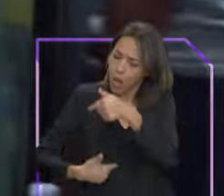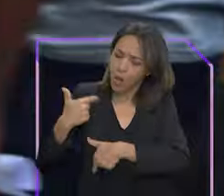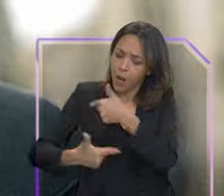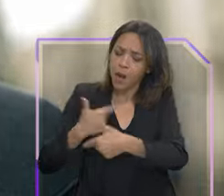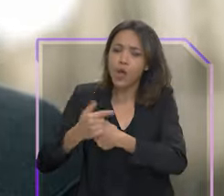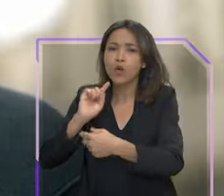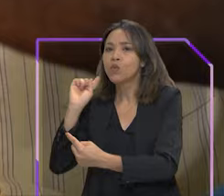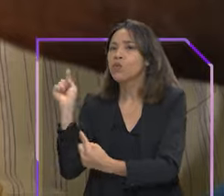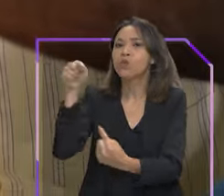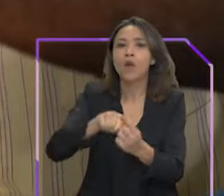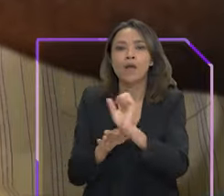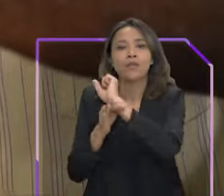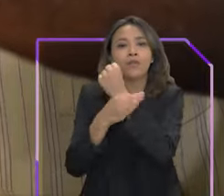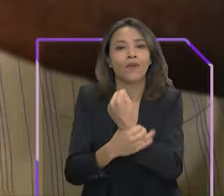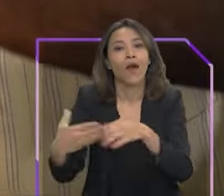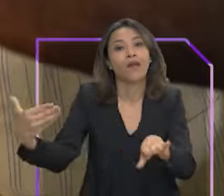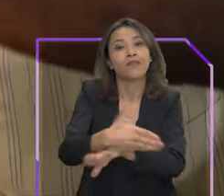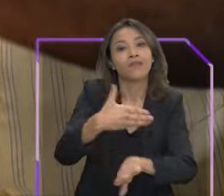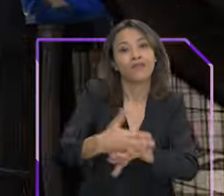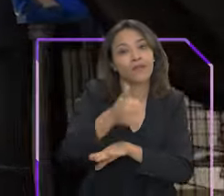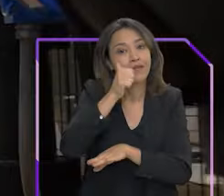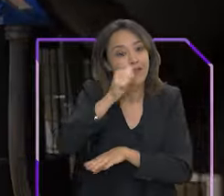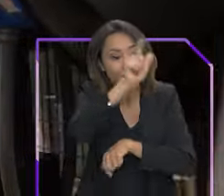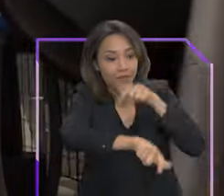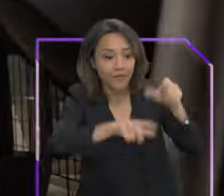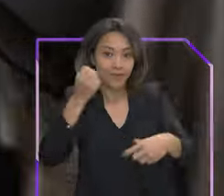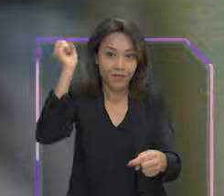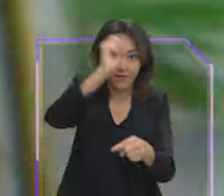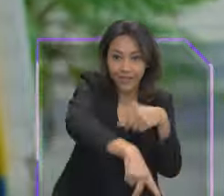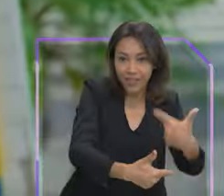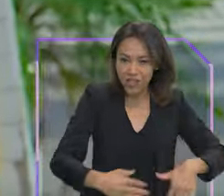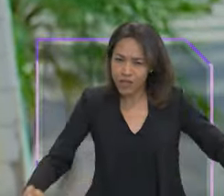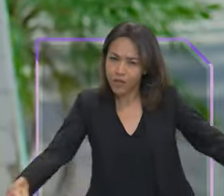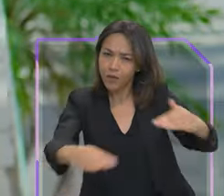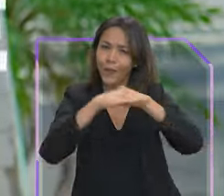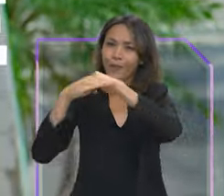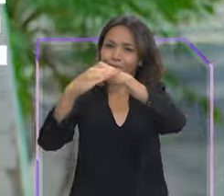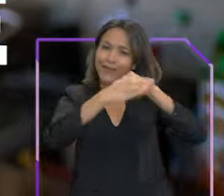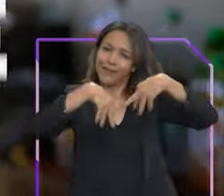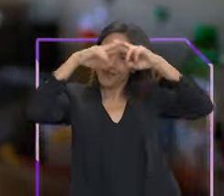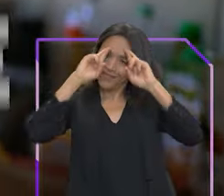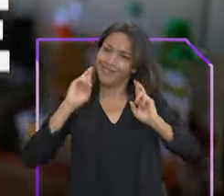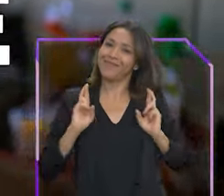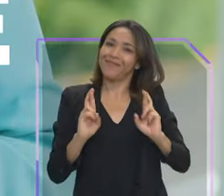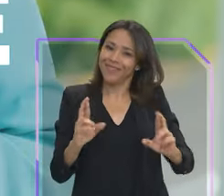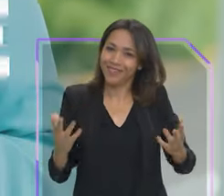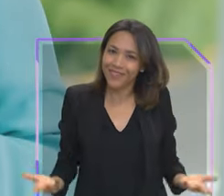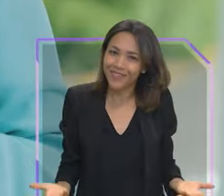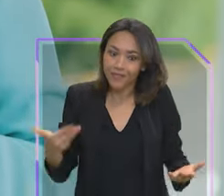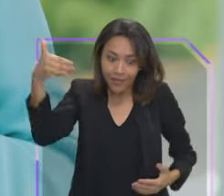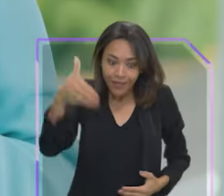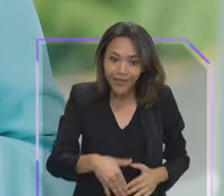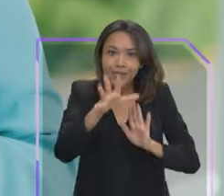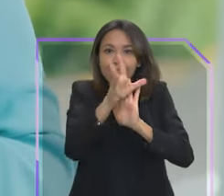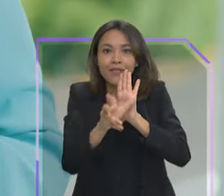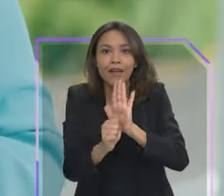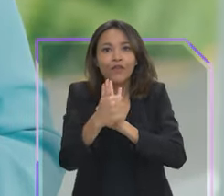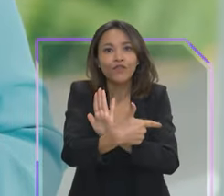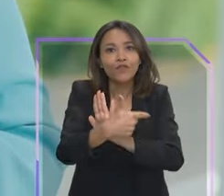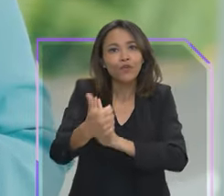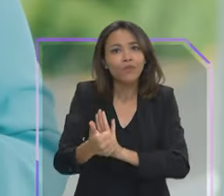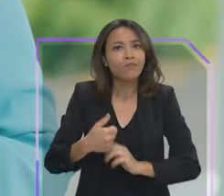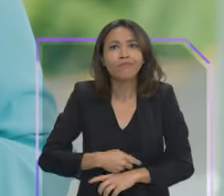garantir o acesso e a permanência das mulheres no mercado de trabalho, com igualdade e dignidade. Em pleno século